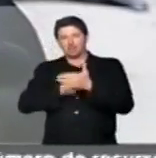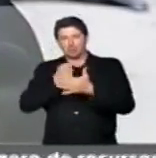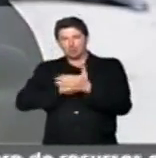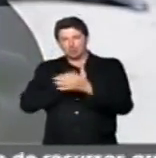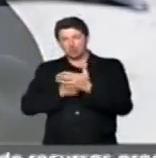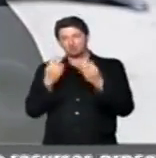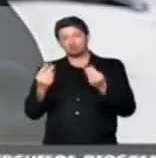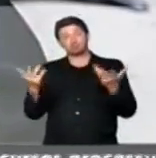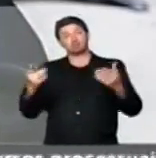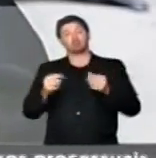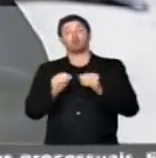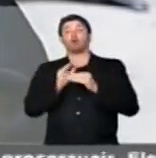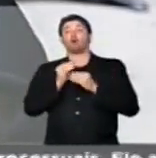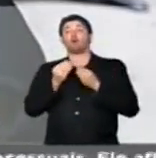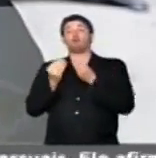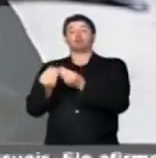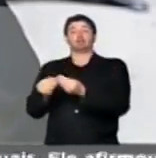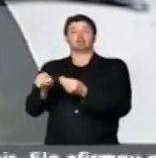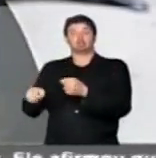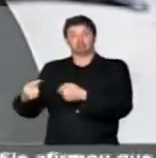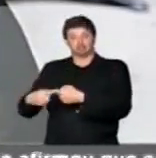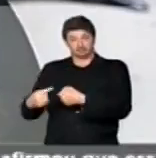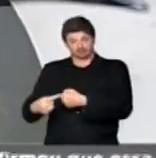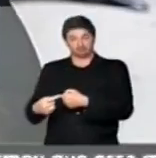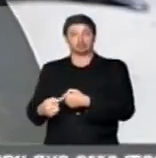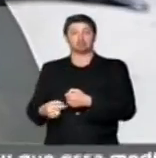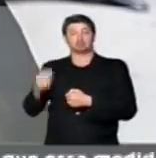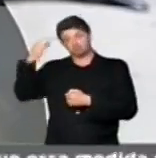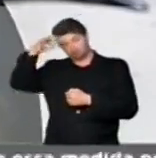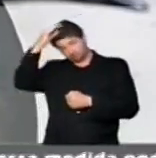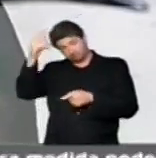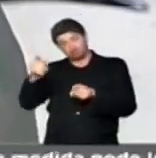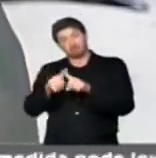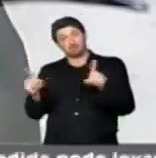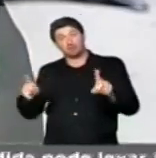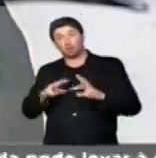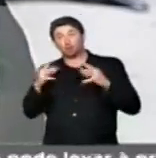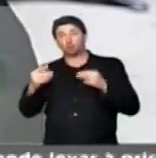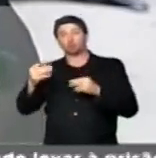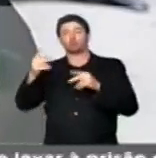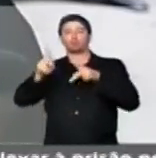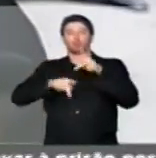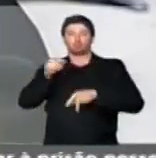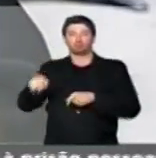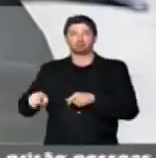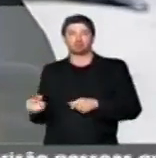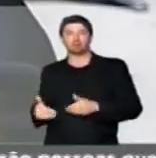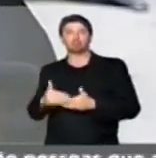e por levar, não só o município de Nova Venecia e o estado do Espírito Santo, mas todo o capixaba...